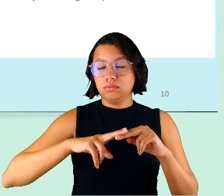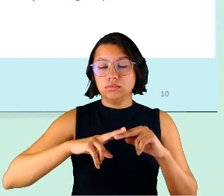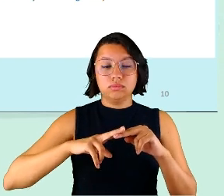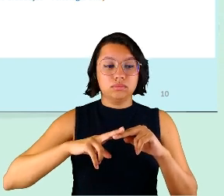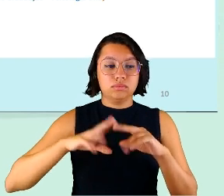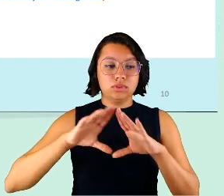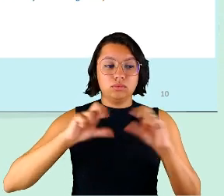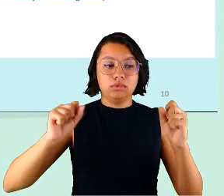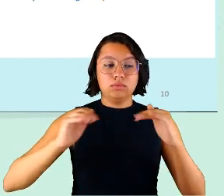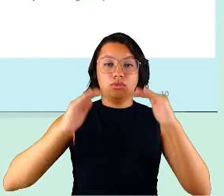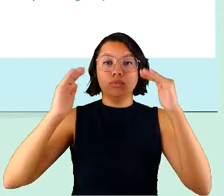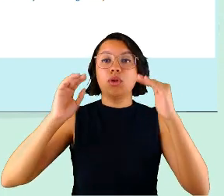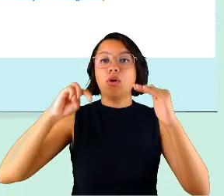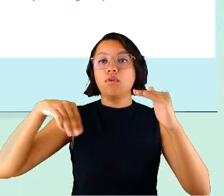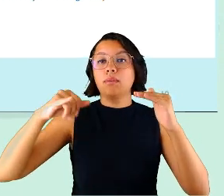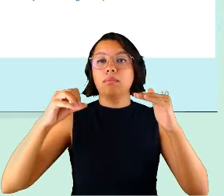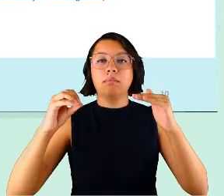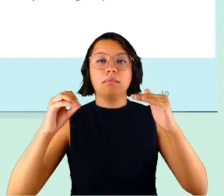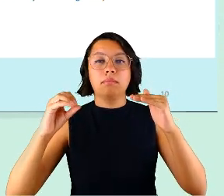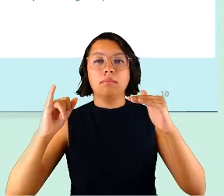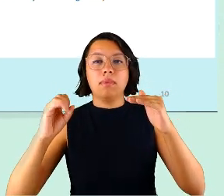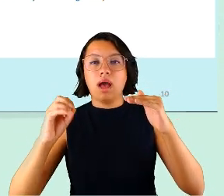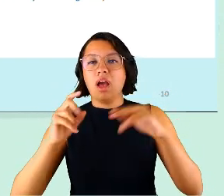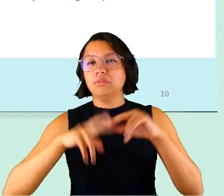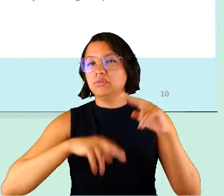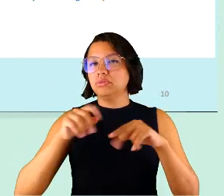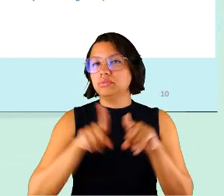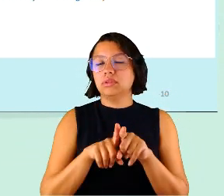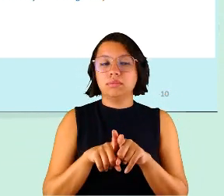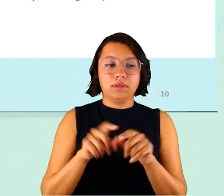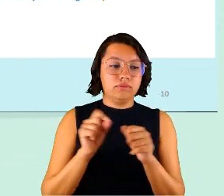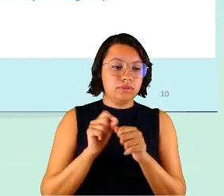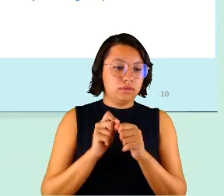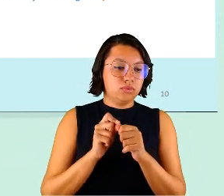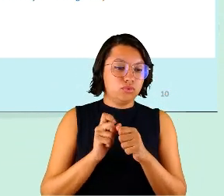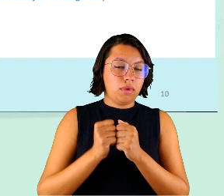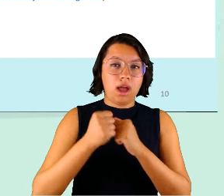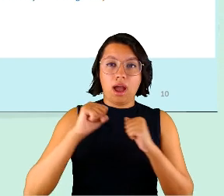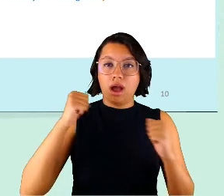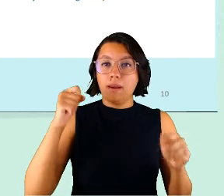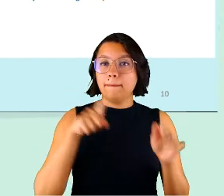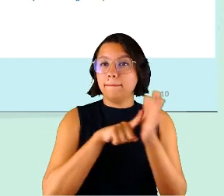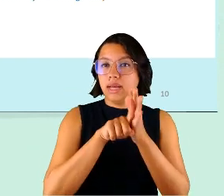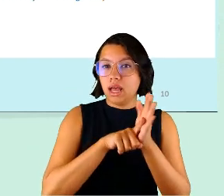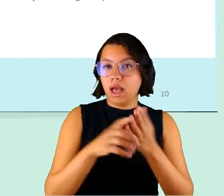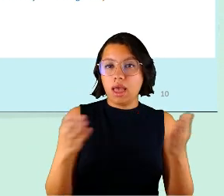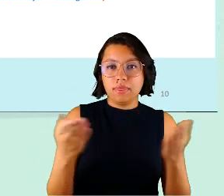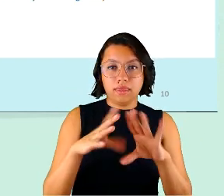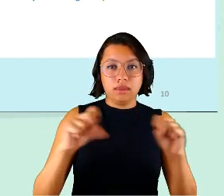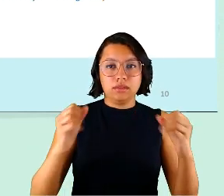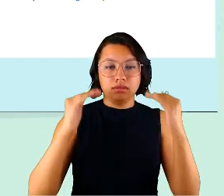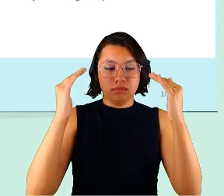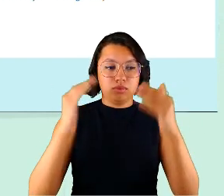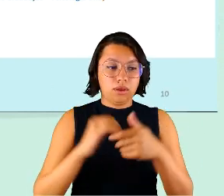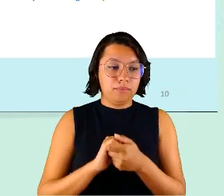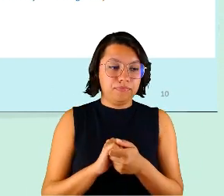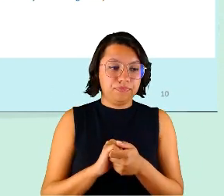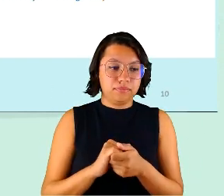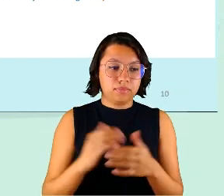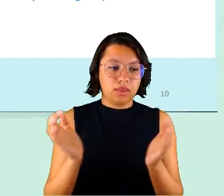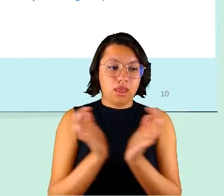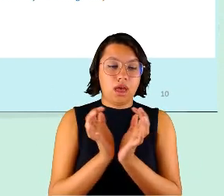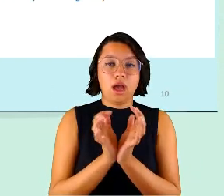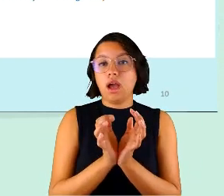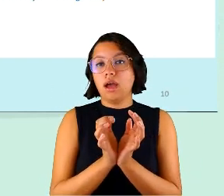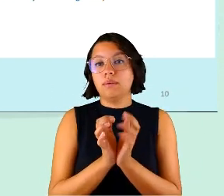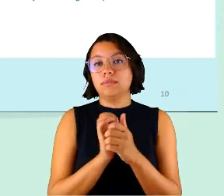o do Tribunal Superior foi maio, junho também nós fizemos uma grande pesquisa nesse tribunal e aí está